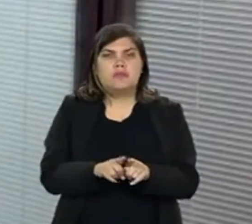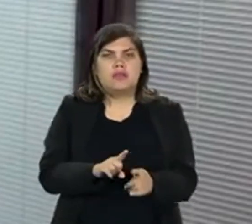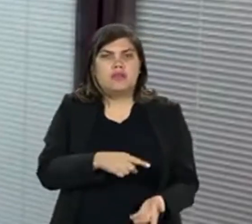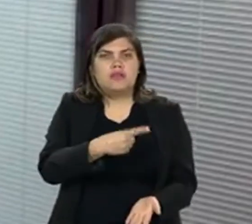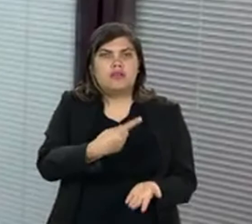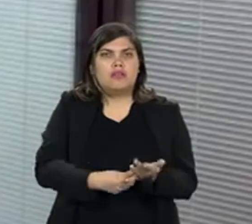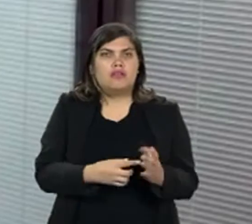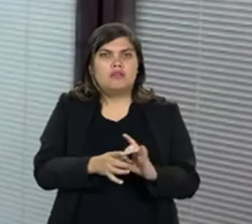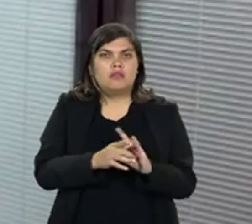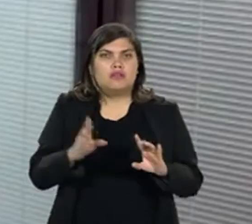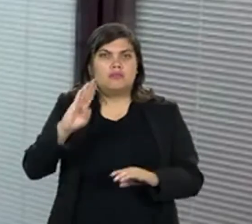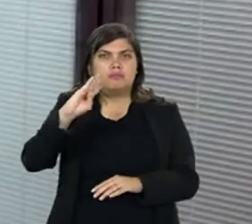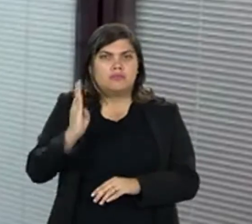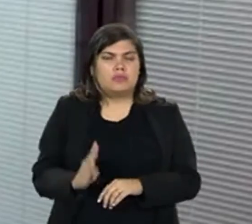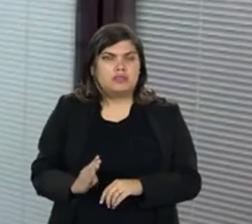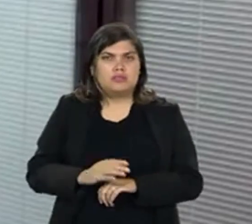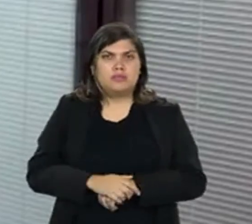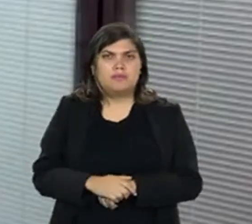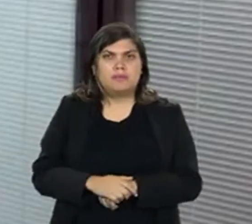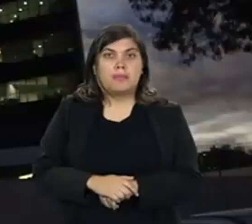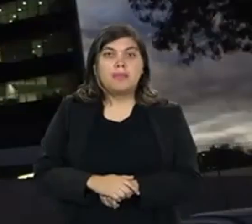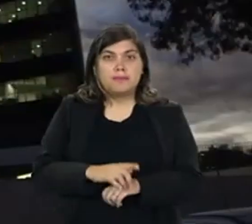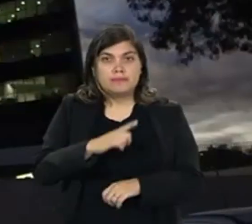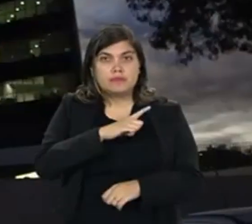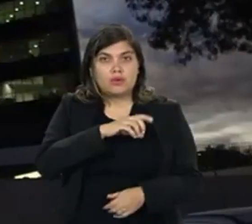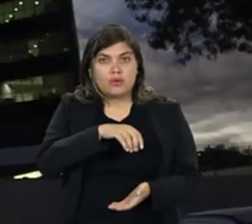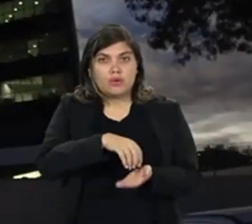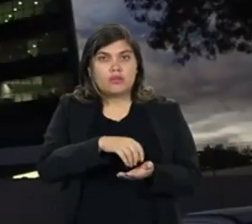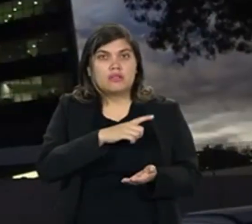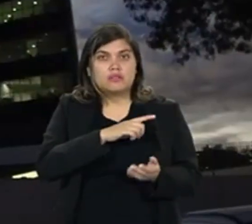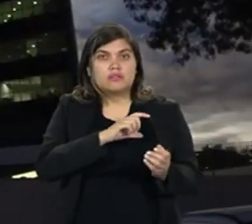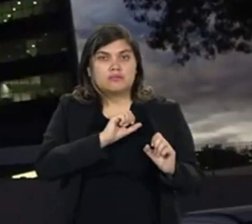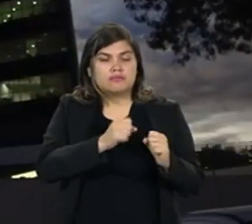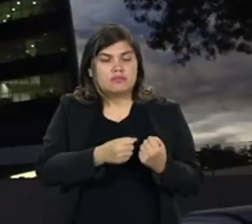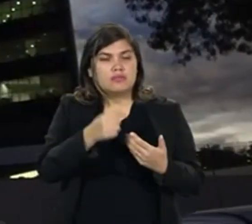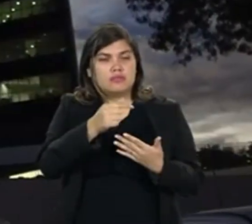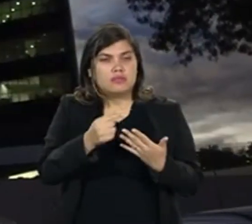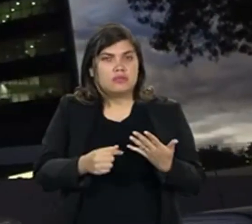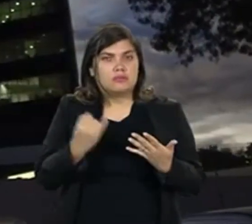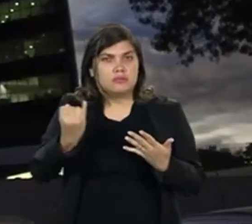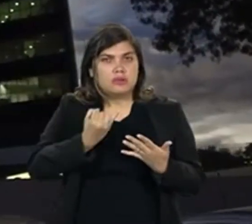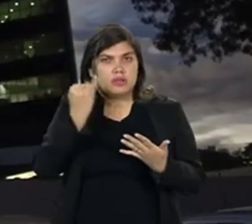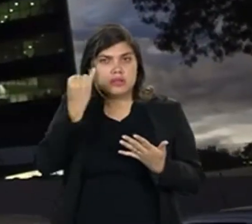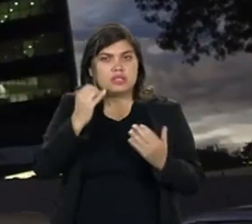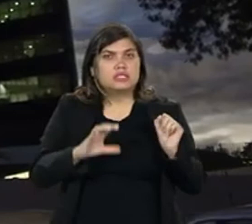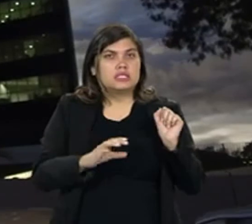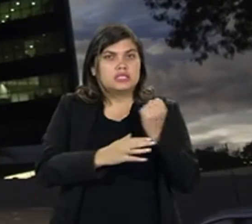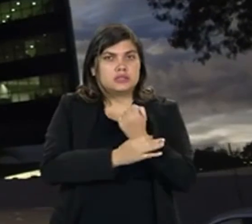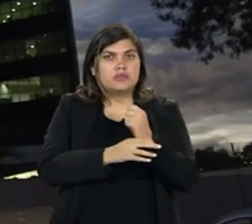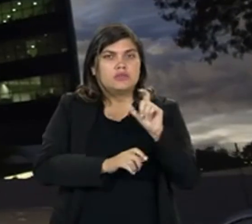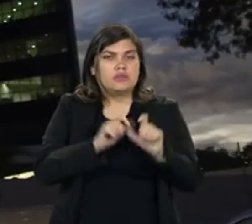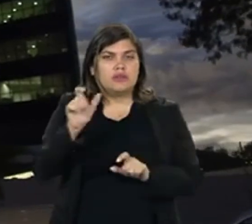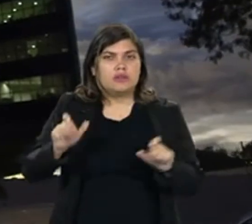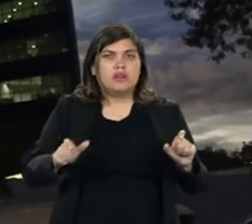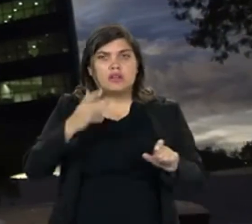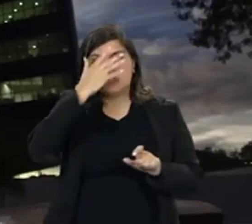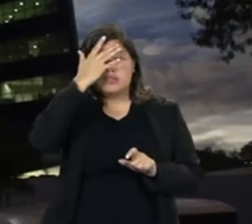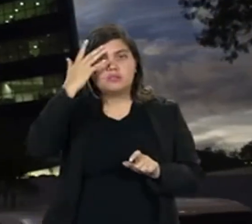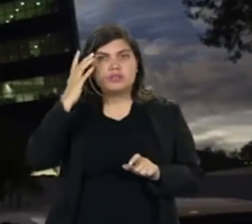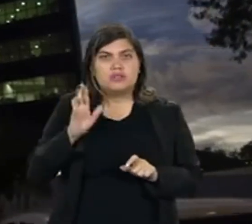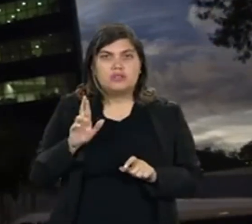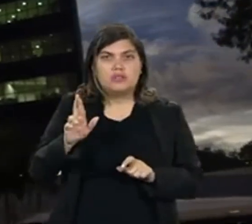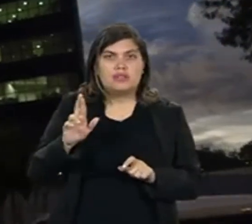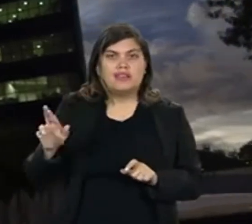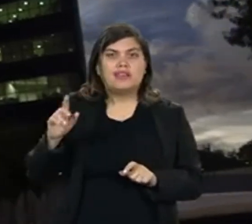processo e da consolidação da democracia no Brasil. Ter um órgão que preza por esse processo tão importante que assegura que a voz de